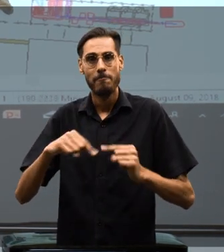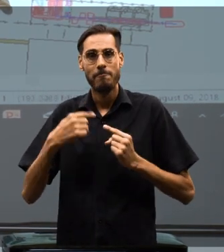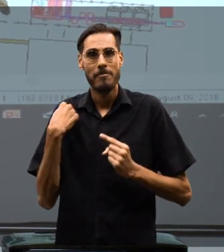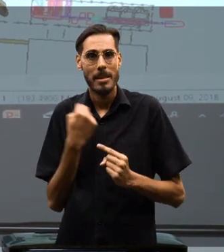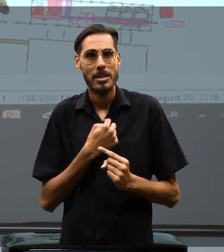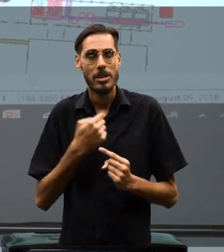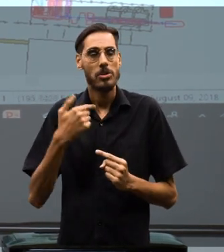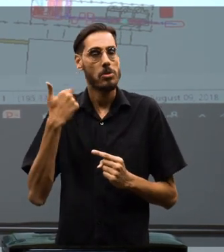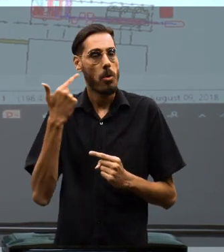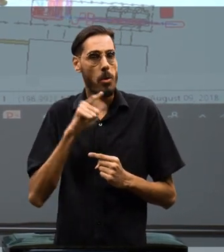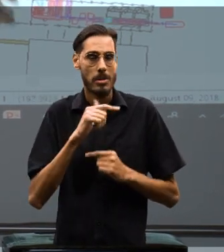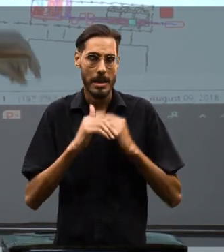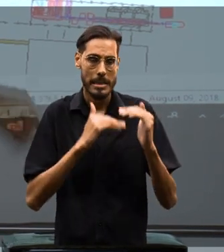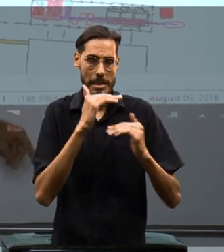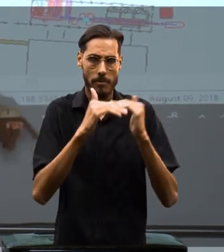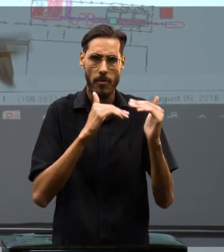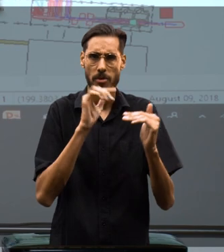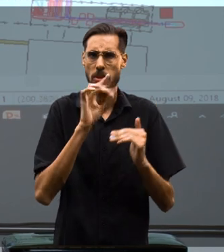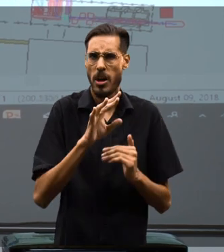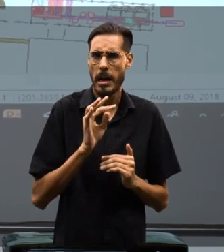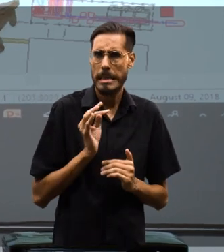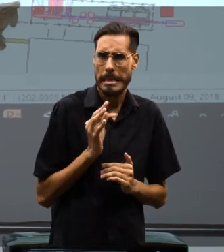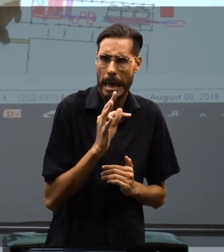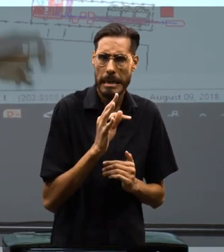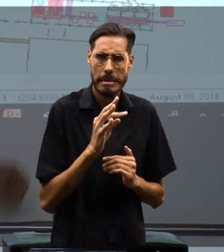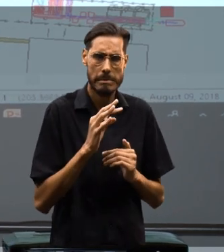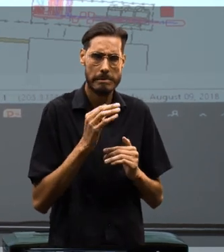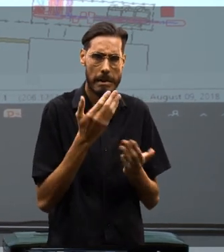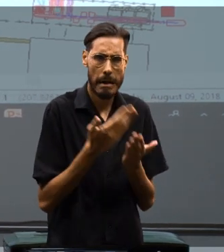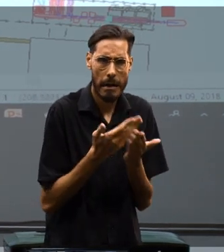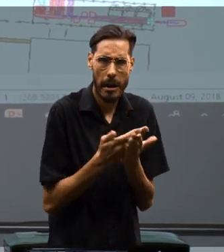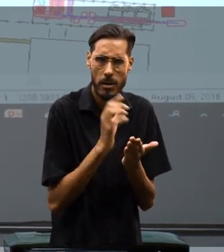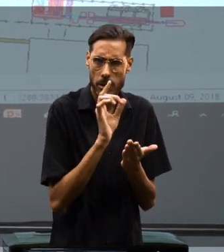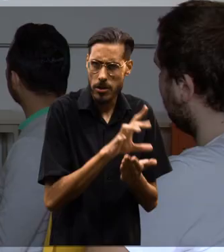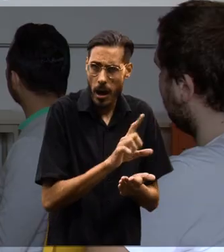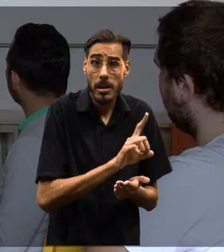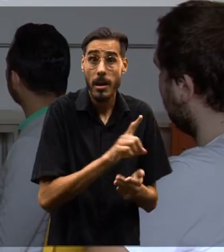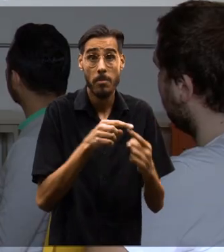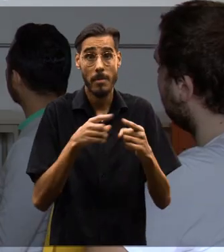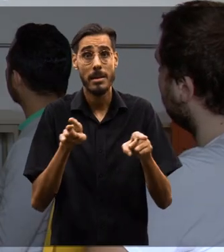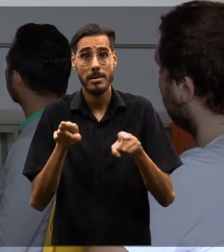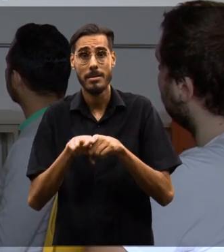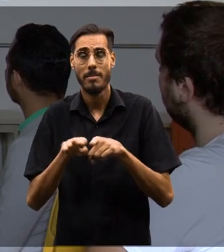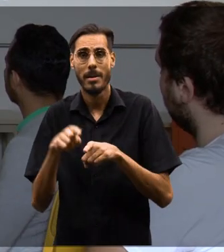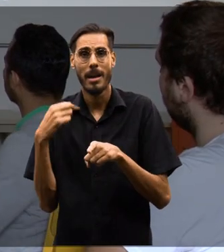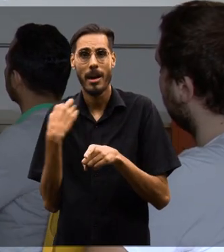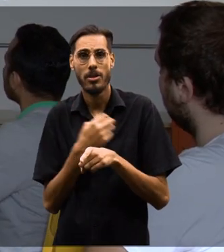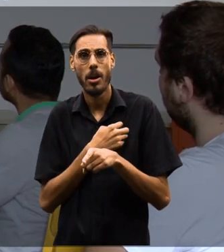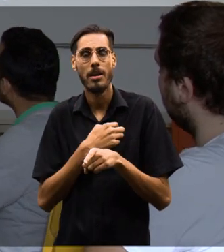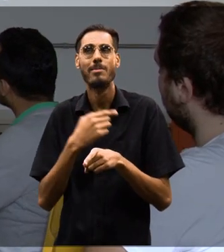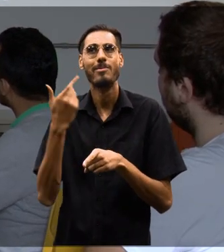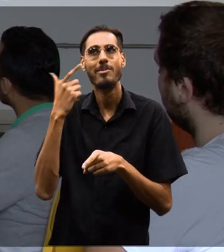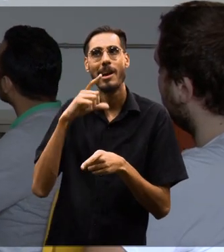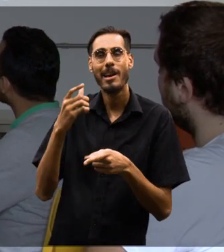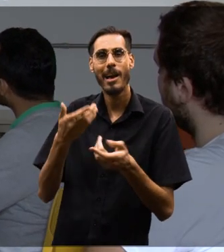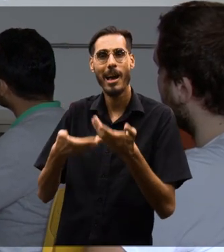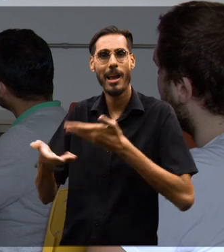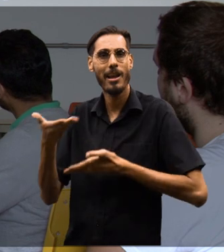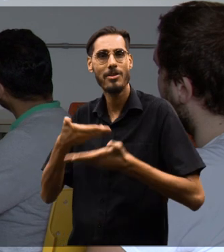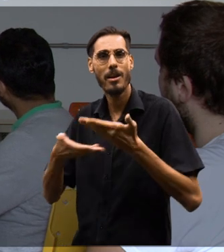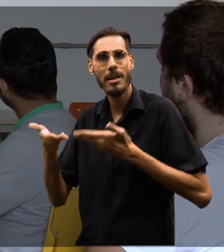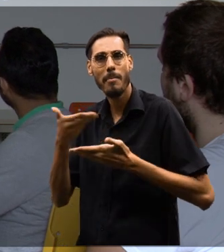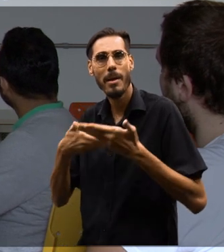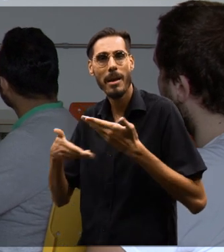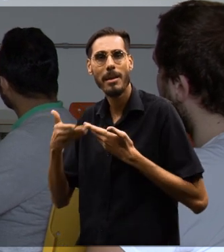ele dá oportunidade para a gente se desenvolver não só no conhecimento técnico, nas aulas e tudo mais, mas também com a nossa capacidade de